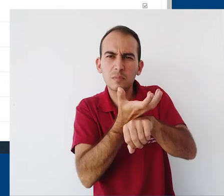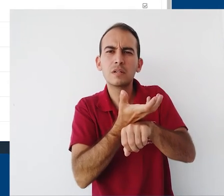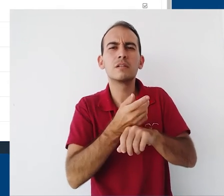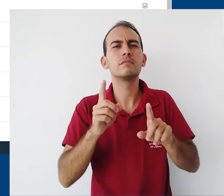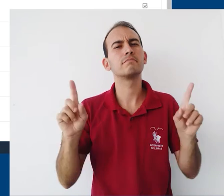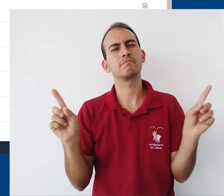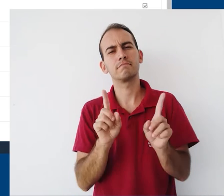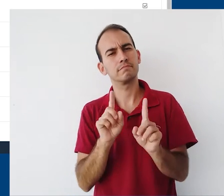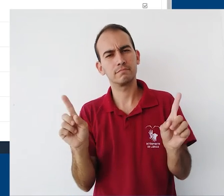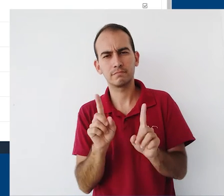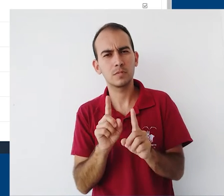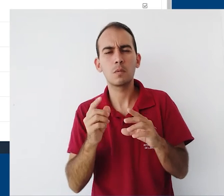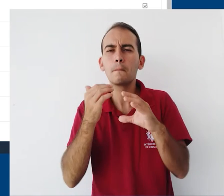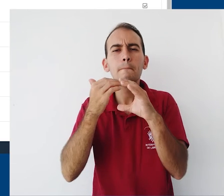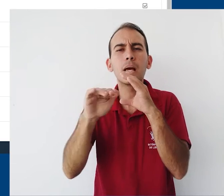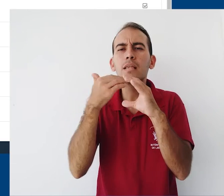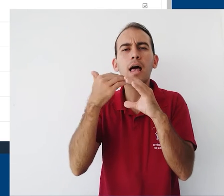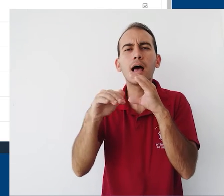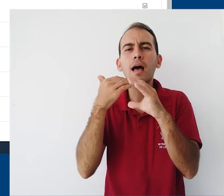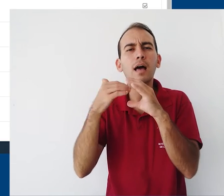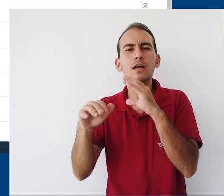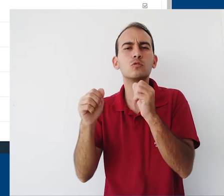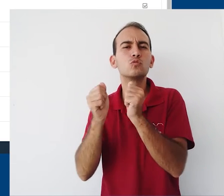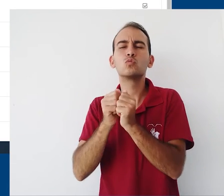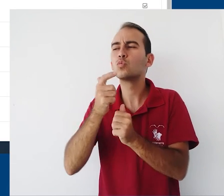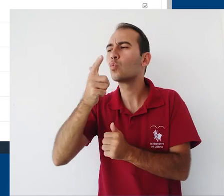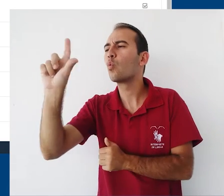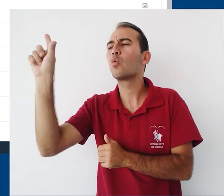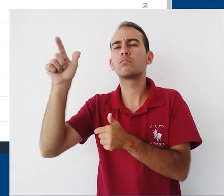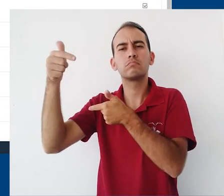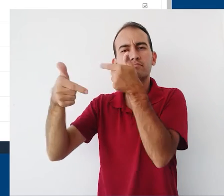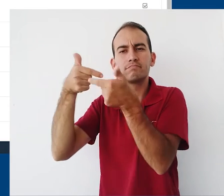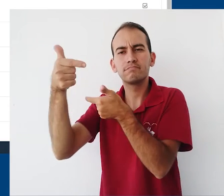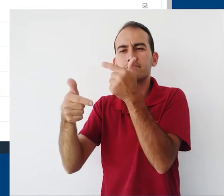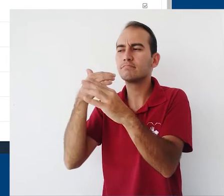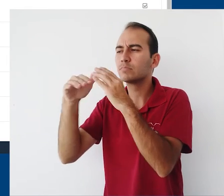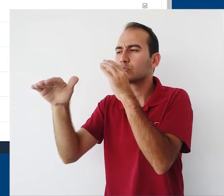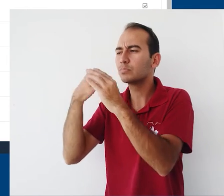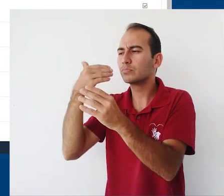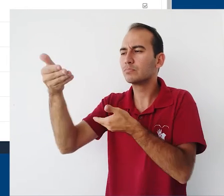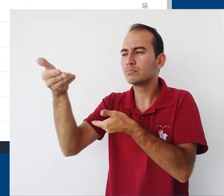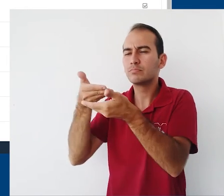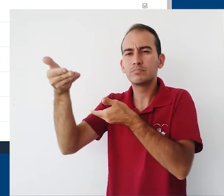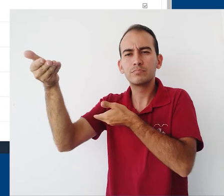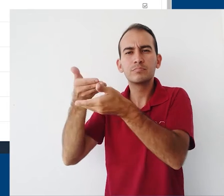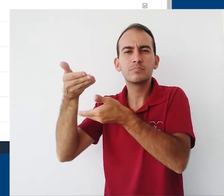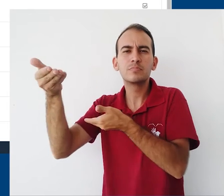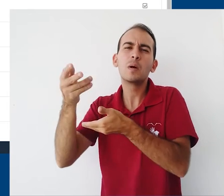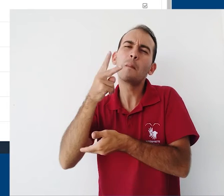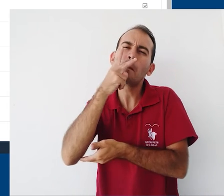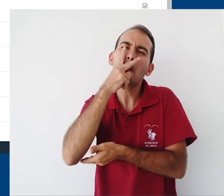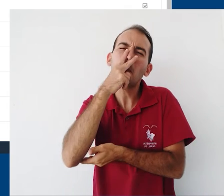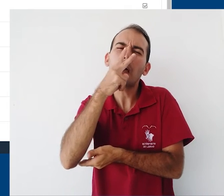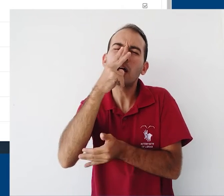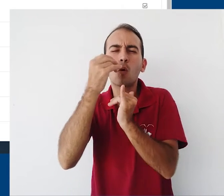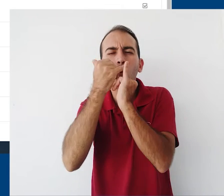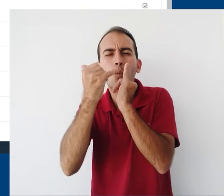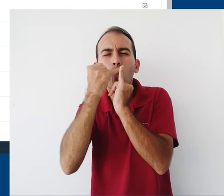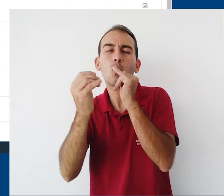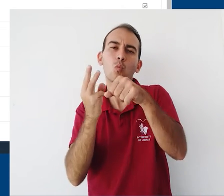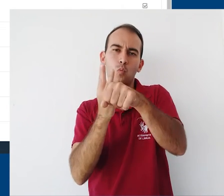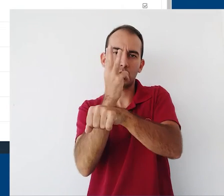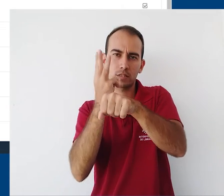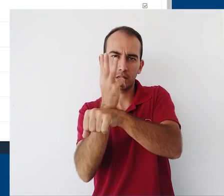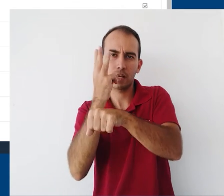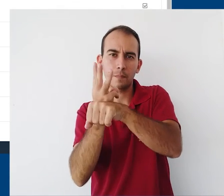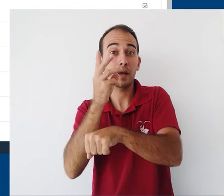da plataforma em si, onde os usuários podem enviar mensagens uns para os outros na forma de uma conversa muito semelhante ao que tem